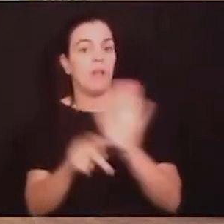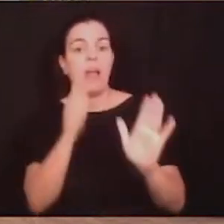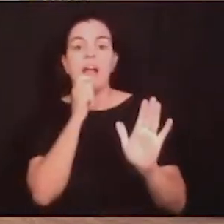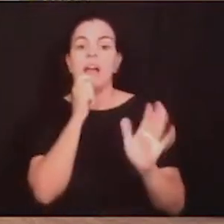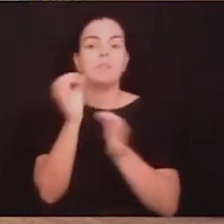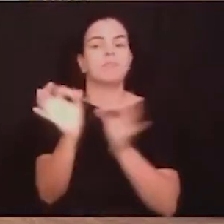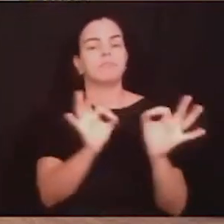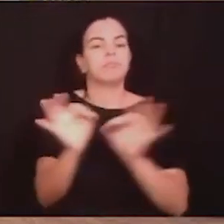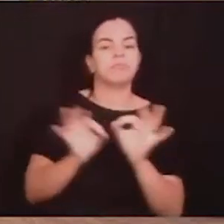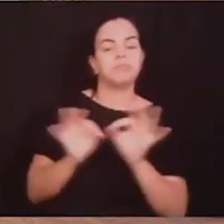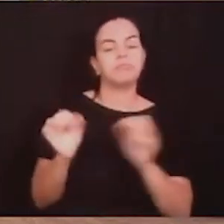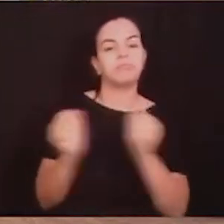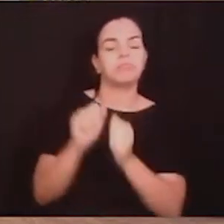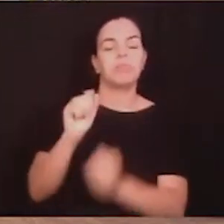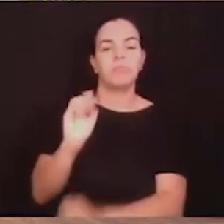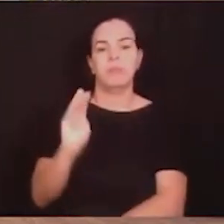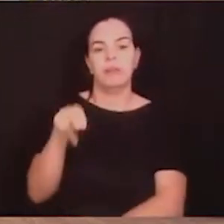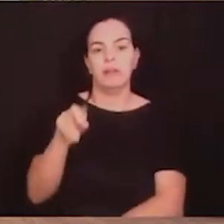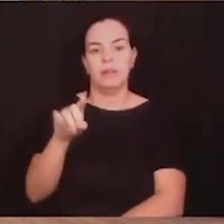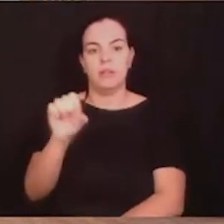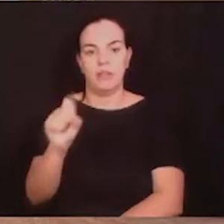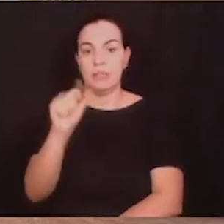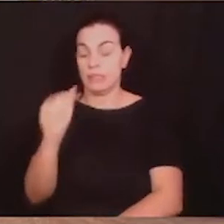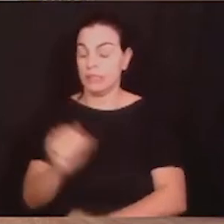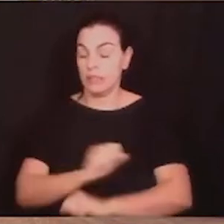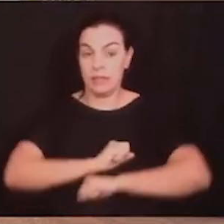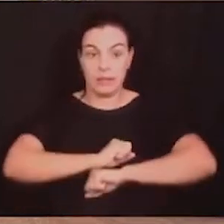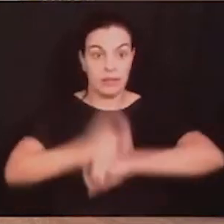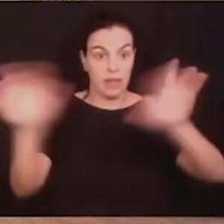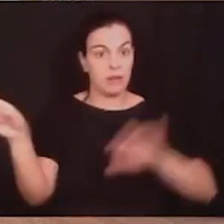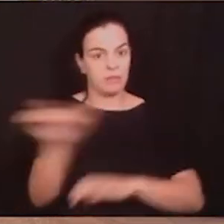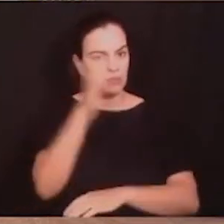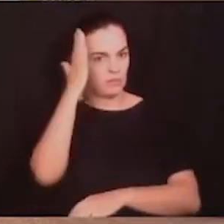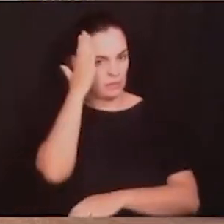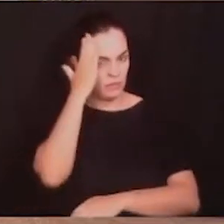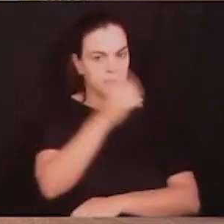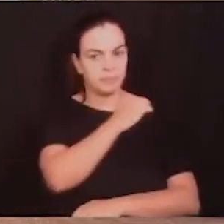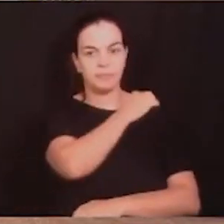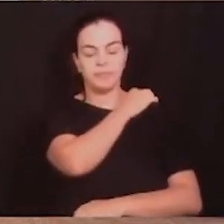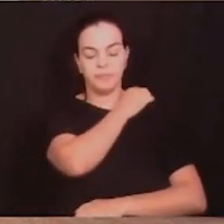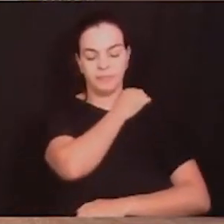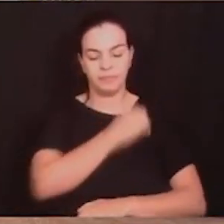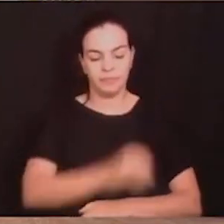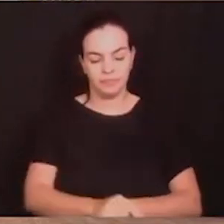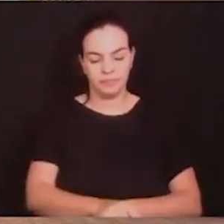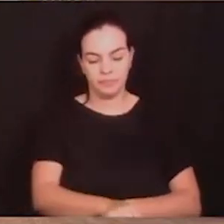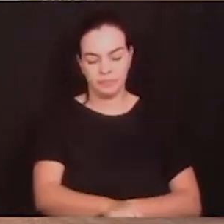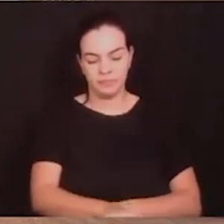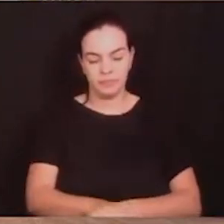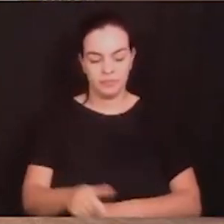deixarmos claros, deixarmos explícitos, para que as pessoas saibam. E, vereador Dalton Borba, a gente fica, assim,